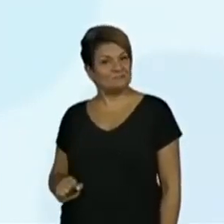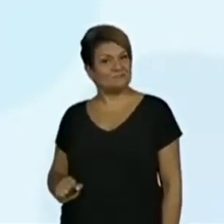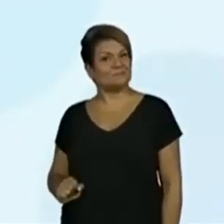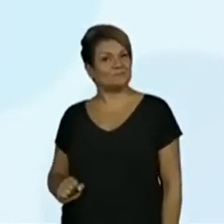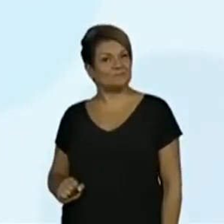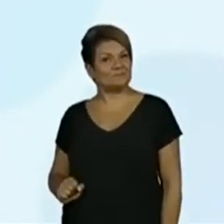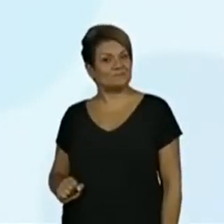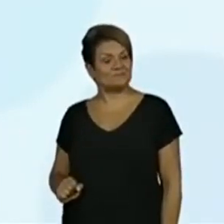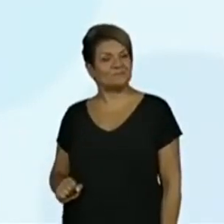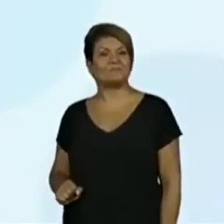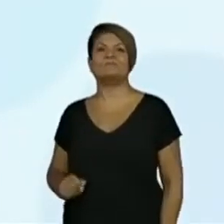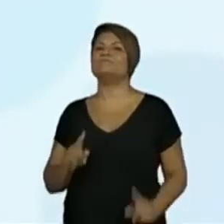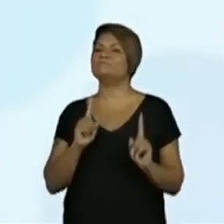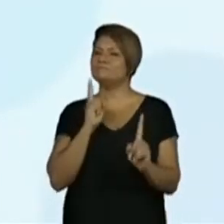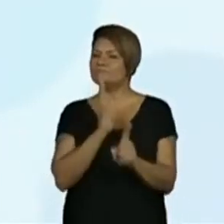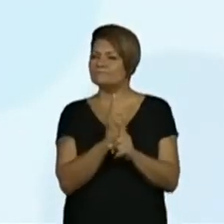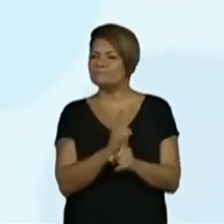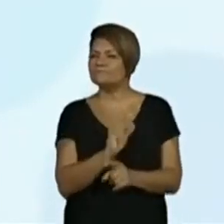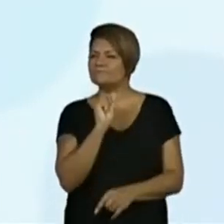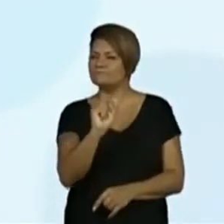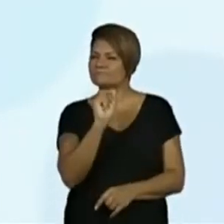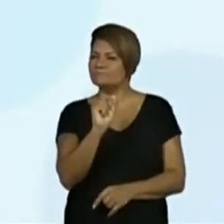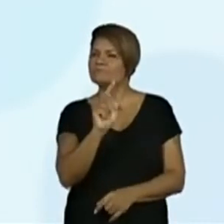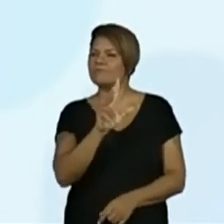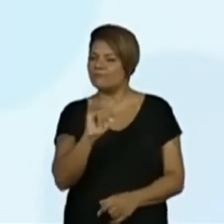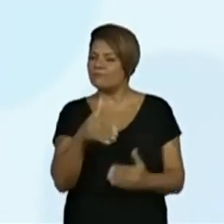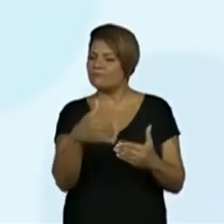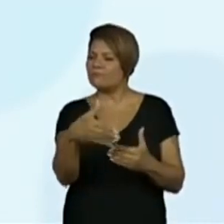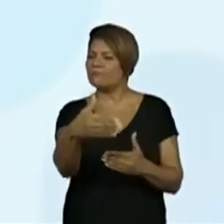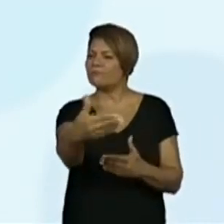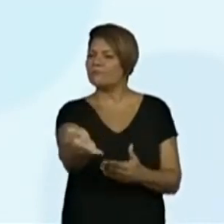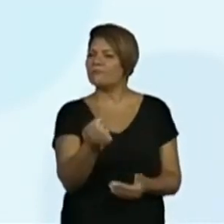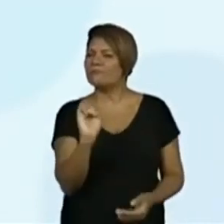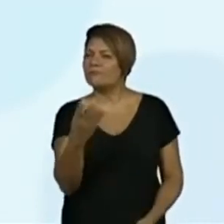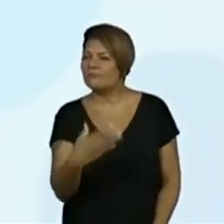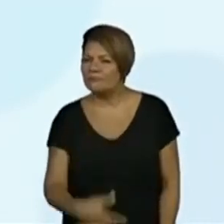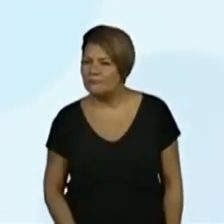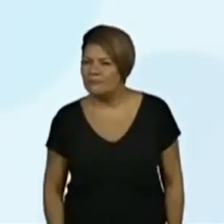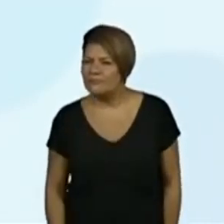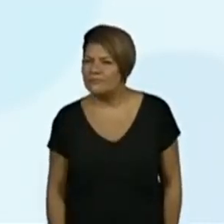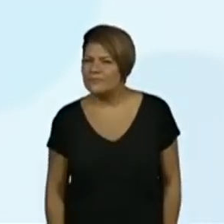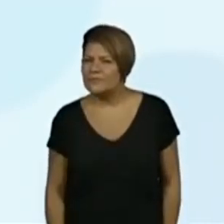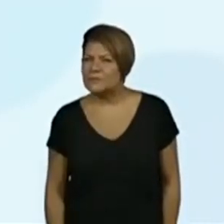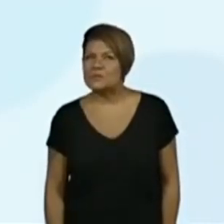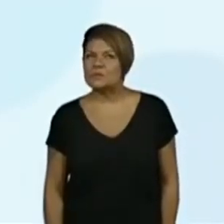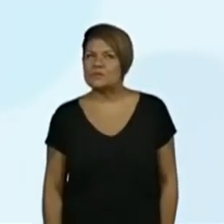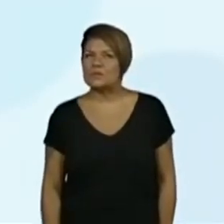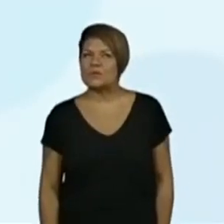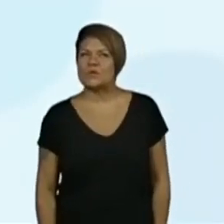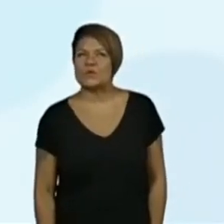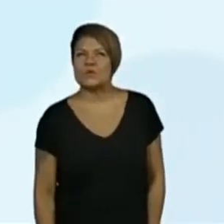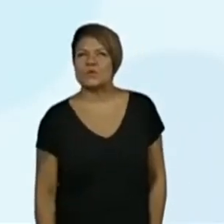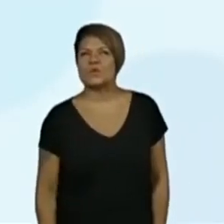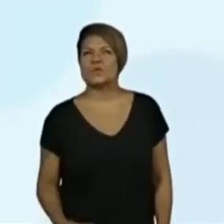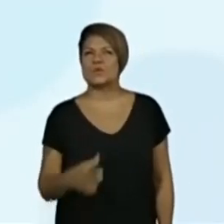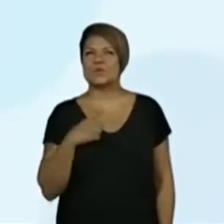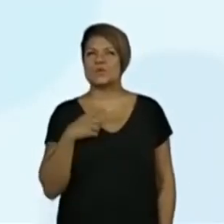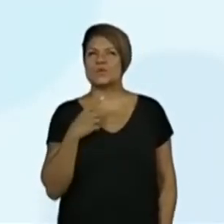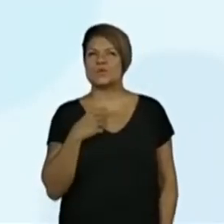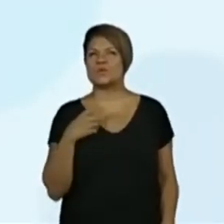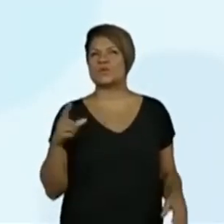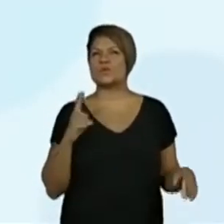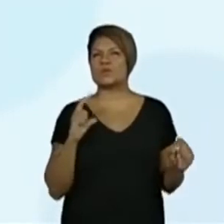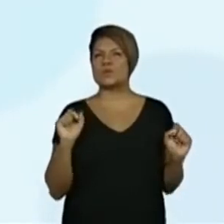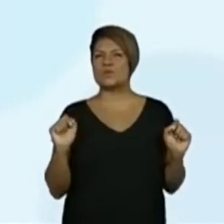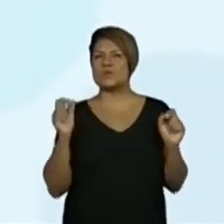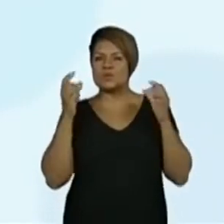Será que hoje a gente descobre o que vai acontecer? Noturno realmente vai causar alguma situação? Porque